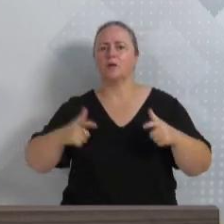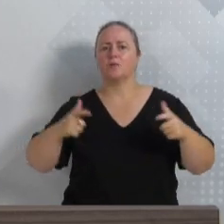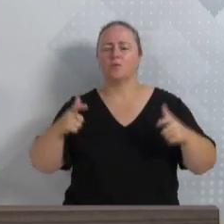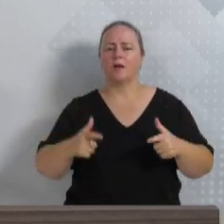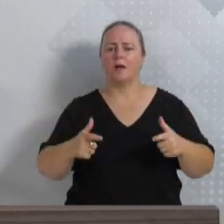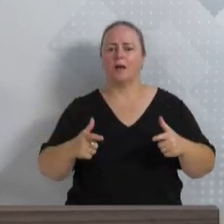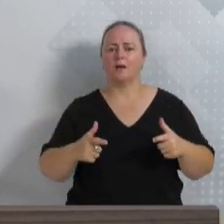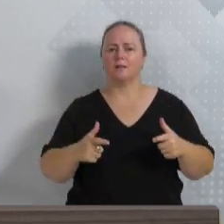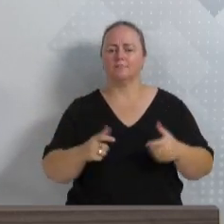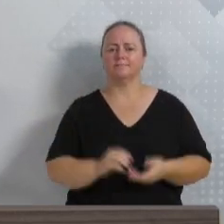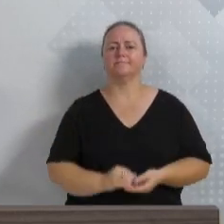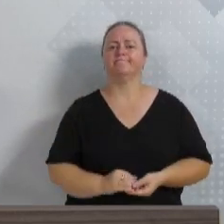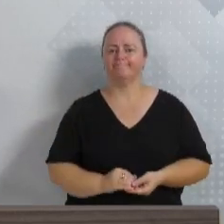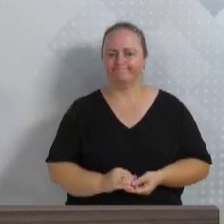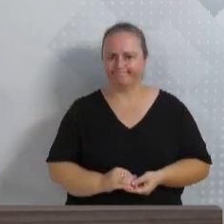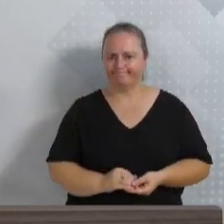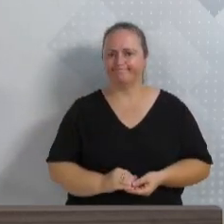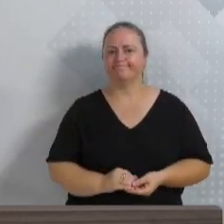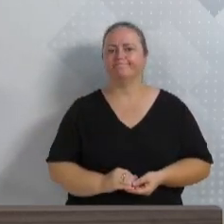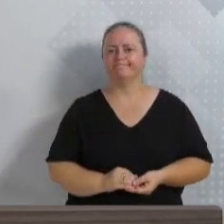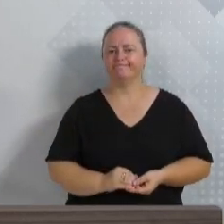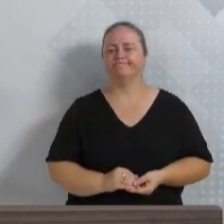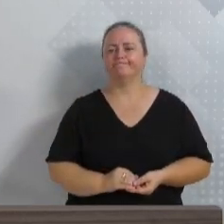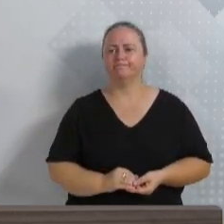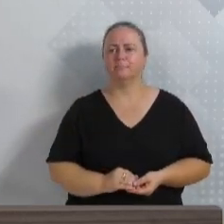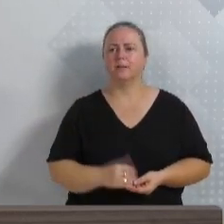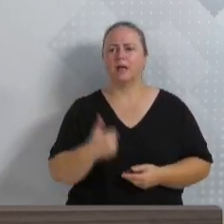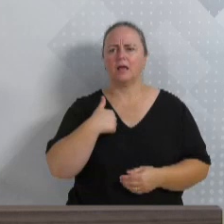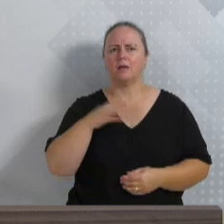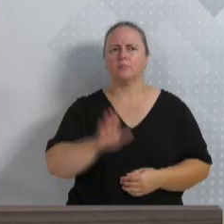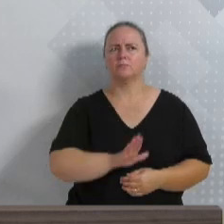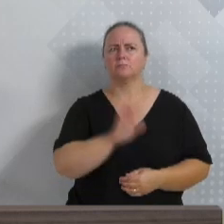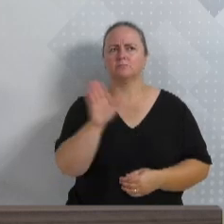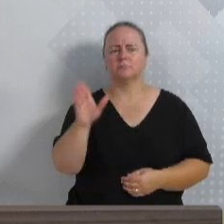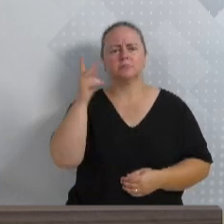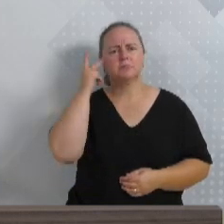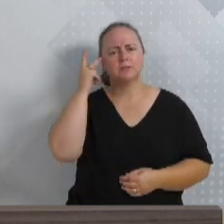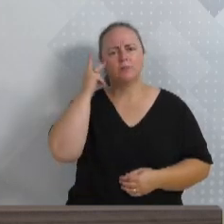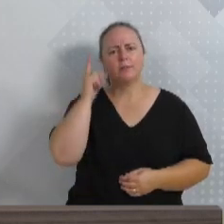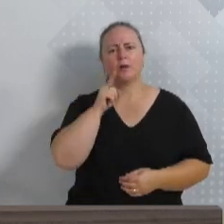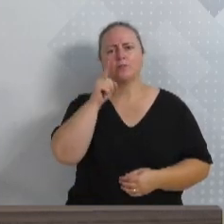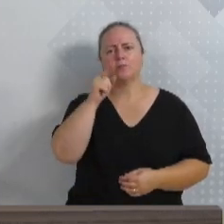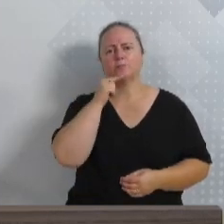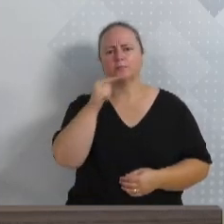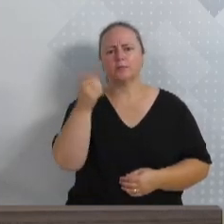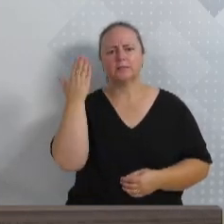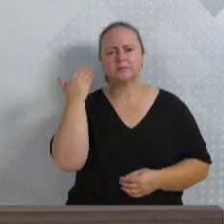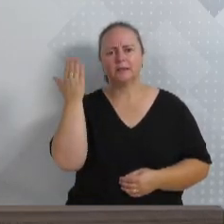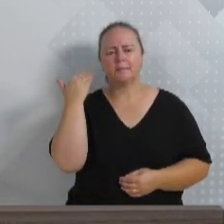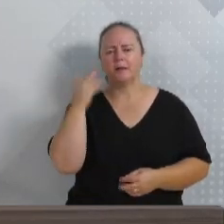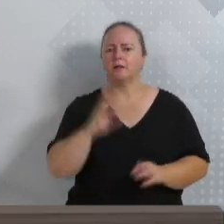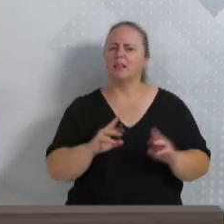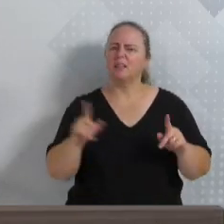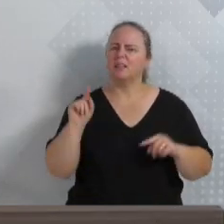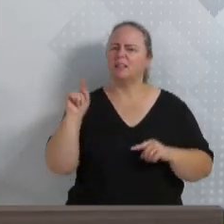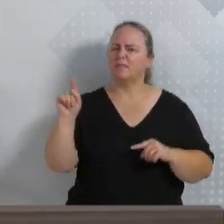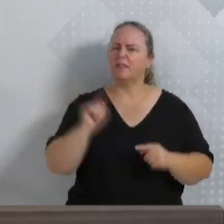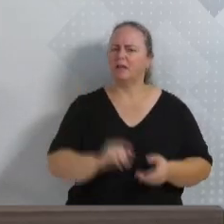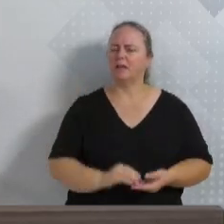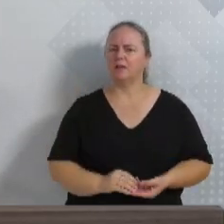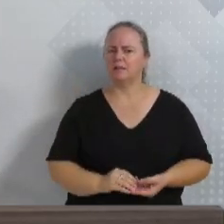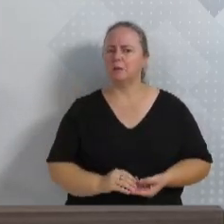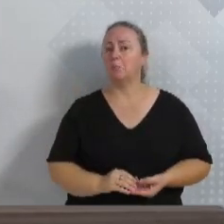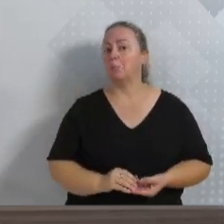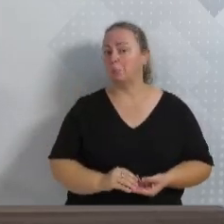cidade de Blumenau. Eu estive até em São Paulo faz uma semana, e é totalmente diferente em São Paulo, que é uma cidade,